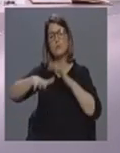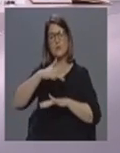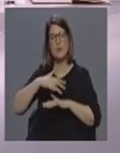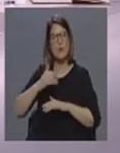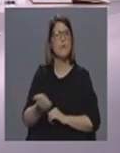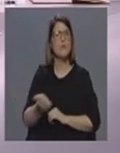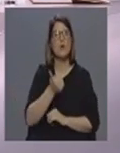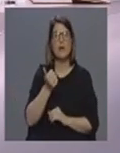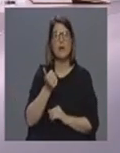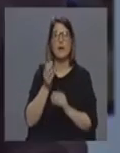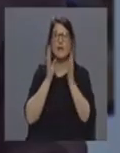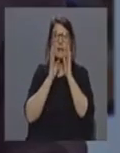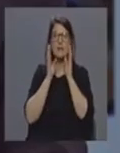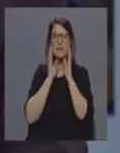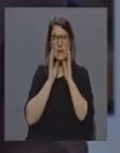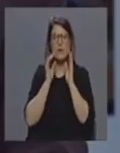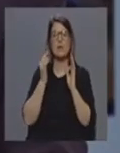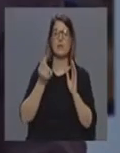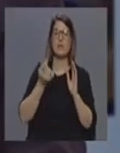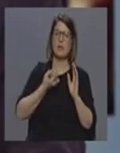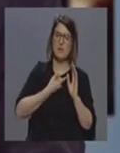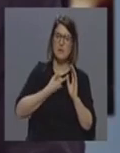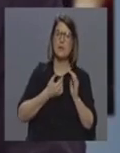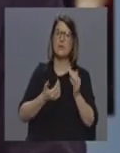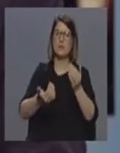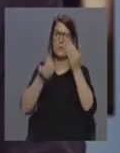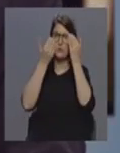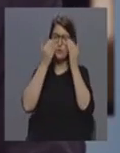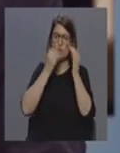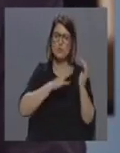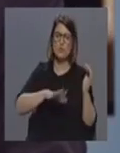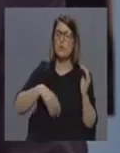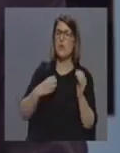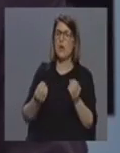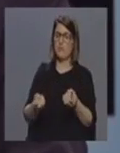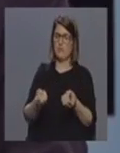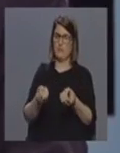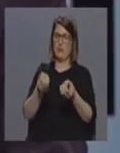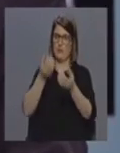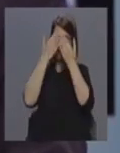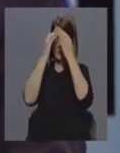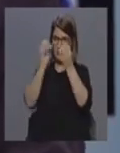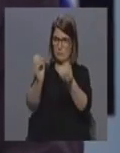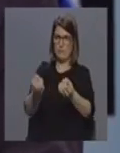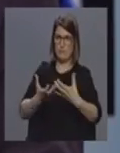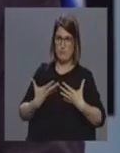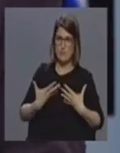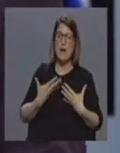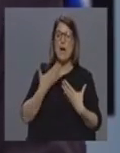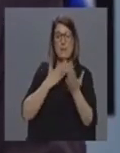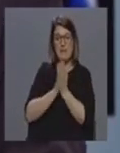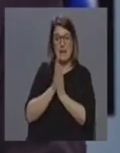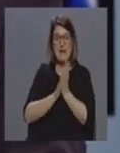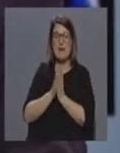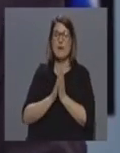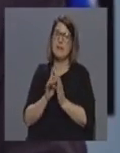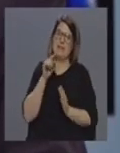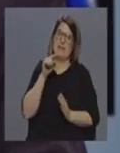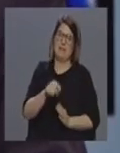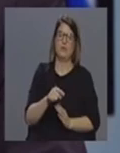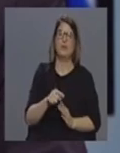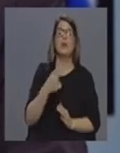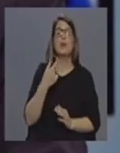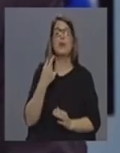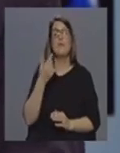atentos e temos que jogar com as informações que a nível mundial já nos chegaram e jogar com isso o mais rapidamente possível penso que é por aqui que devemos